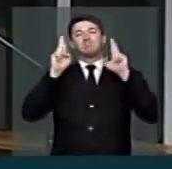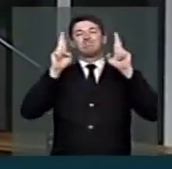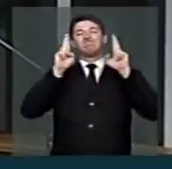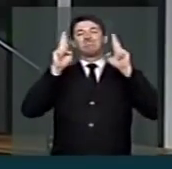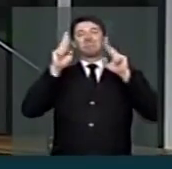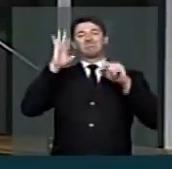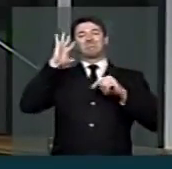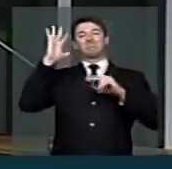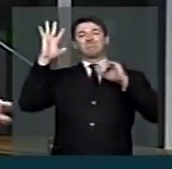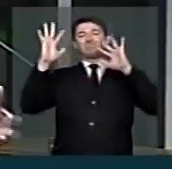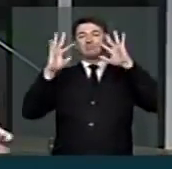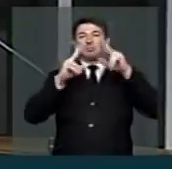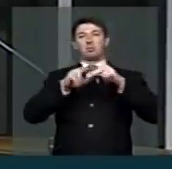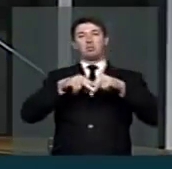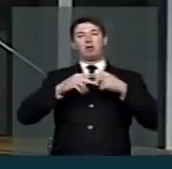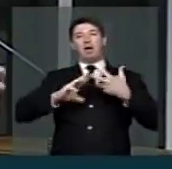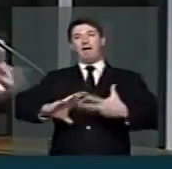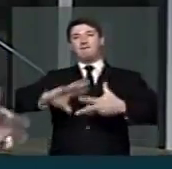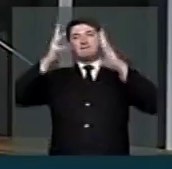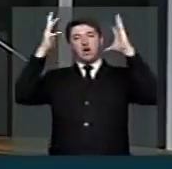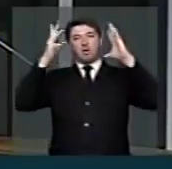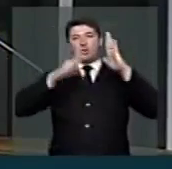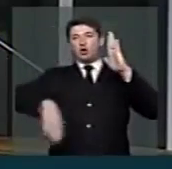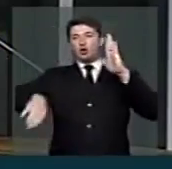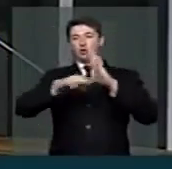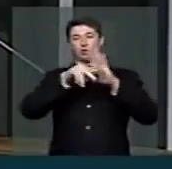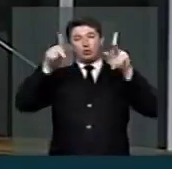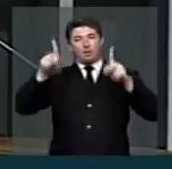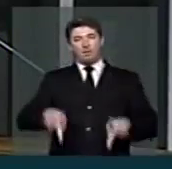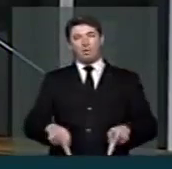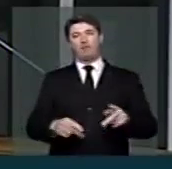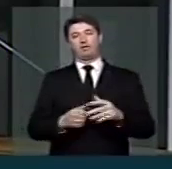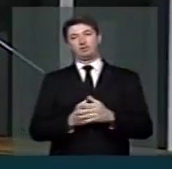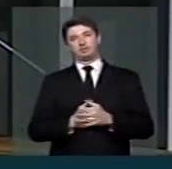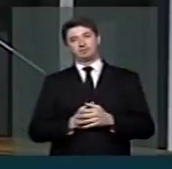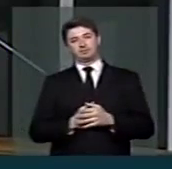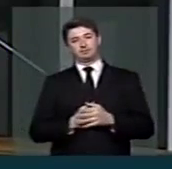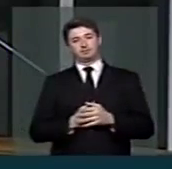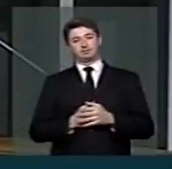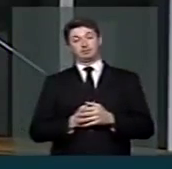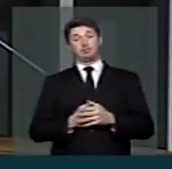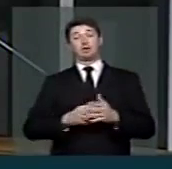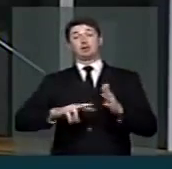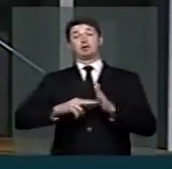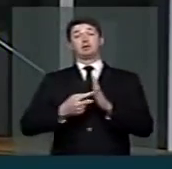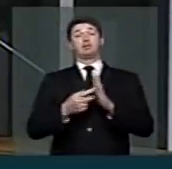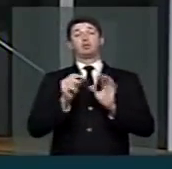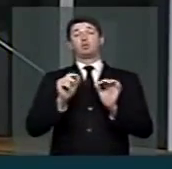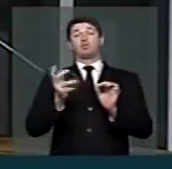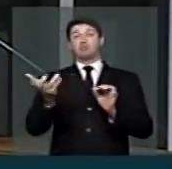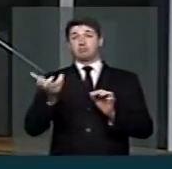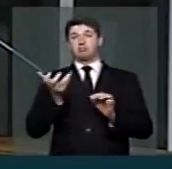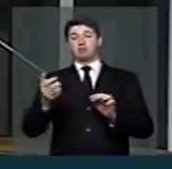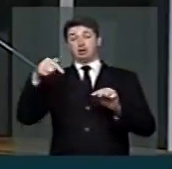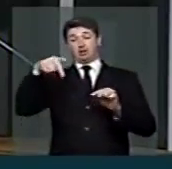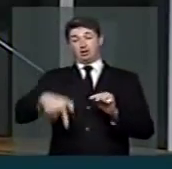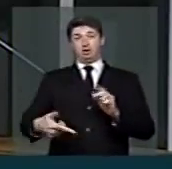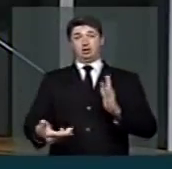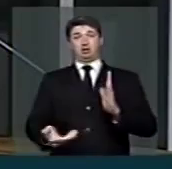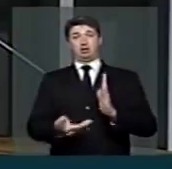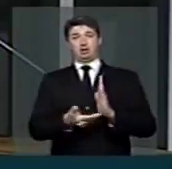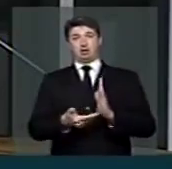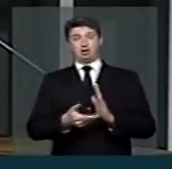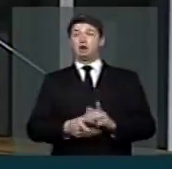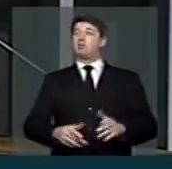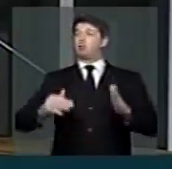povo brasileiro baseada em revolta, numa grande revolta popular, no sentido de que esta Casa, o